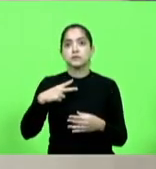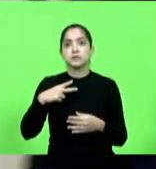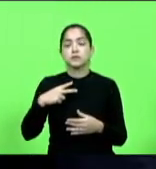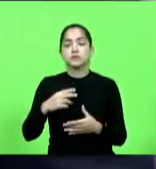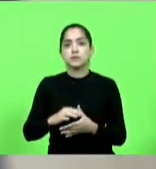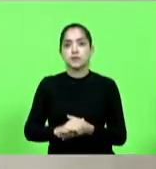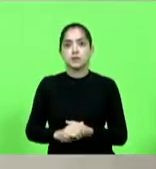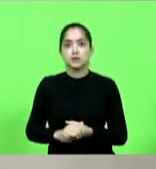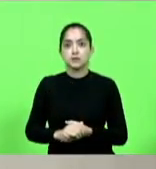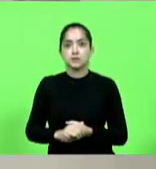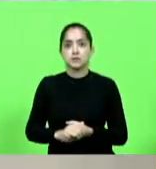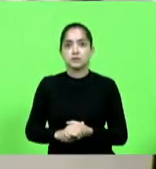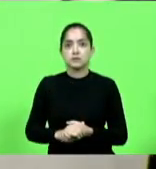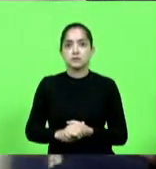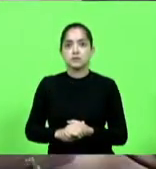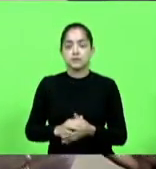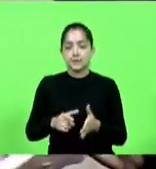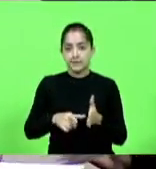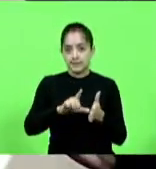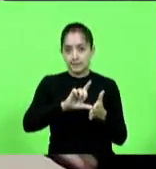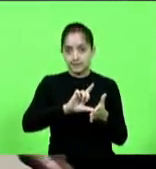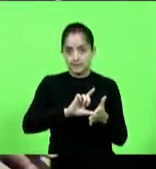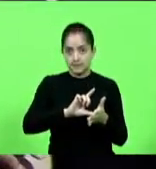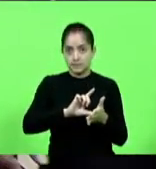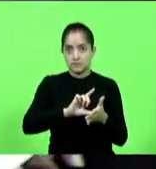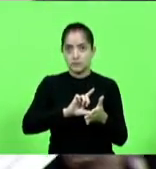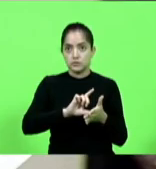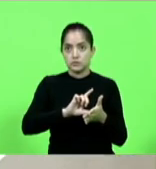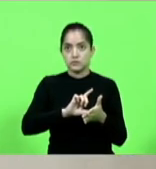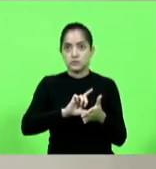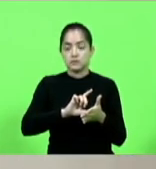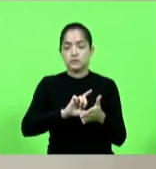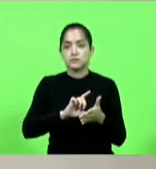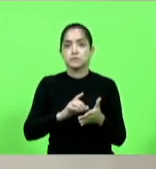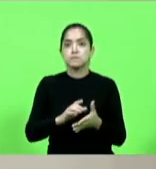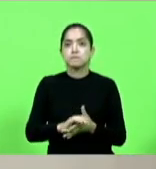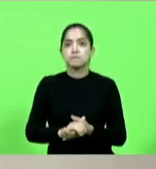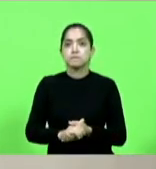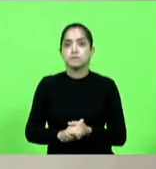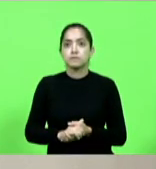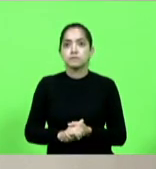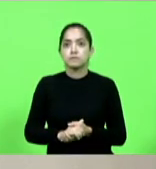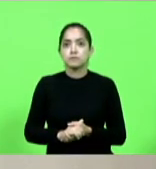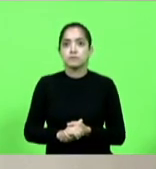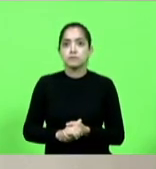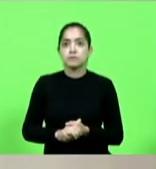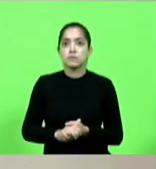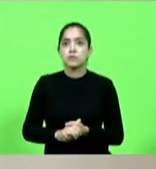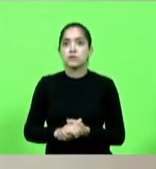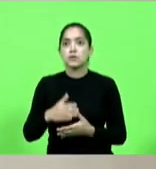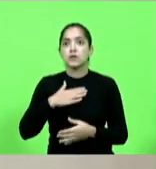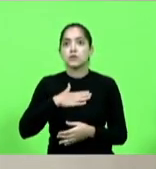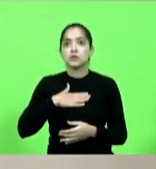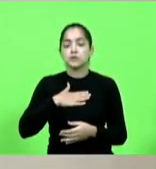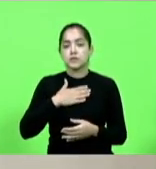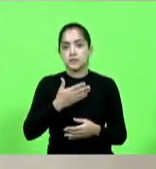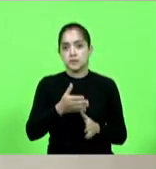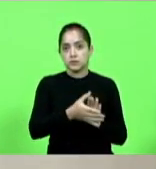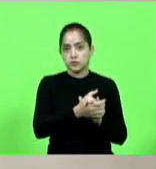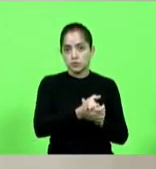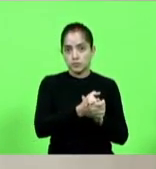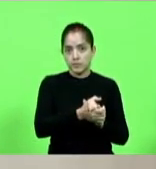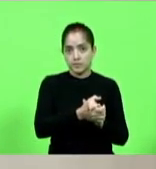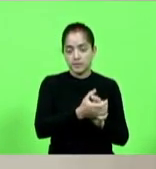Mas antes mas antes deste momento explicações pessoais eu gostaria de cumprimentar aqui neste